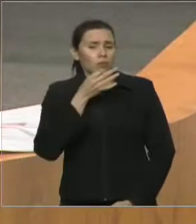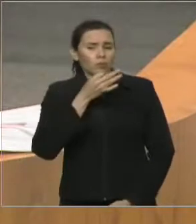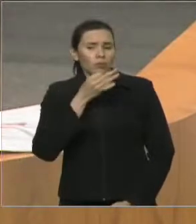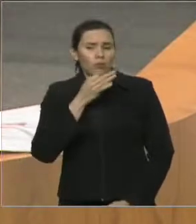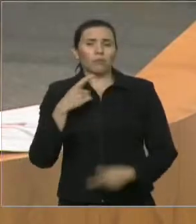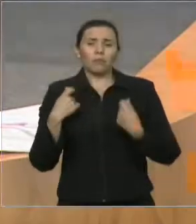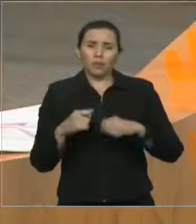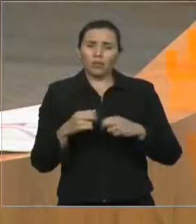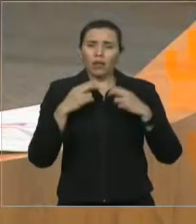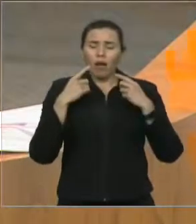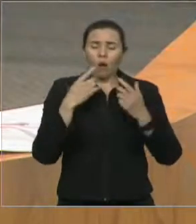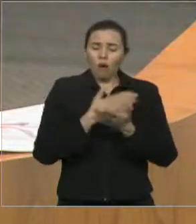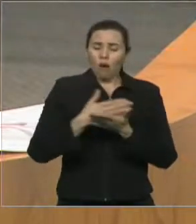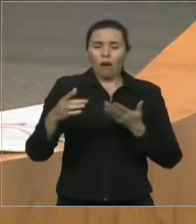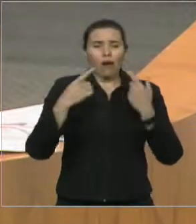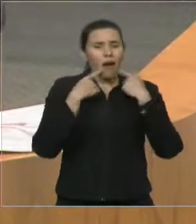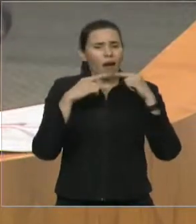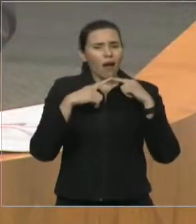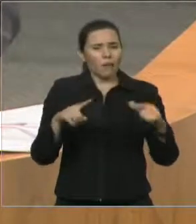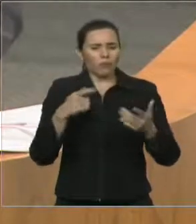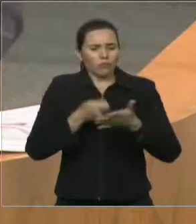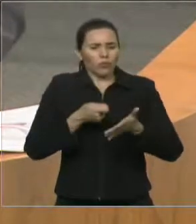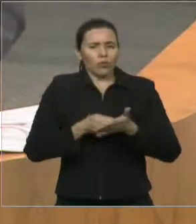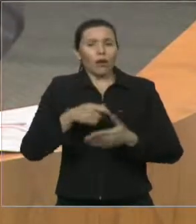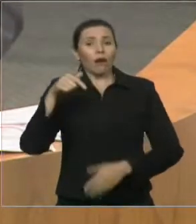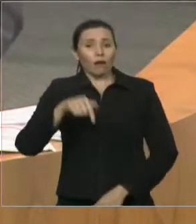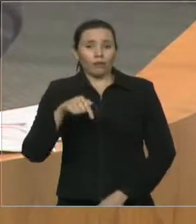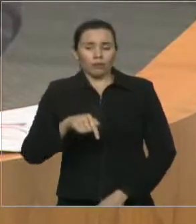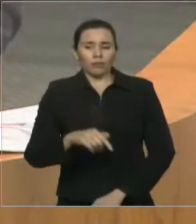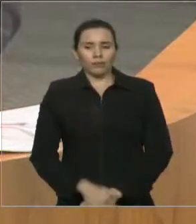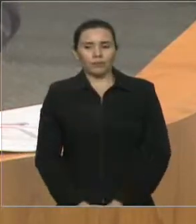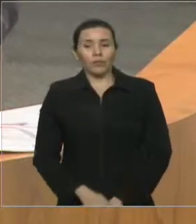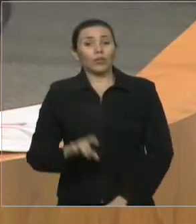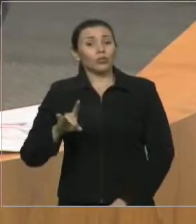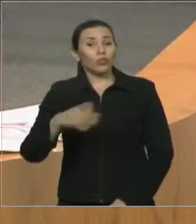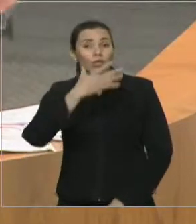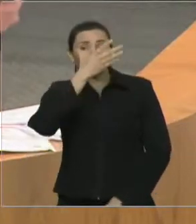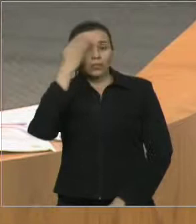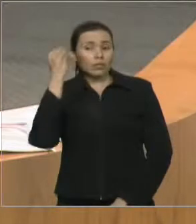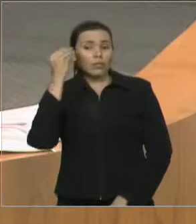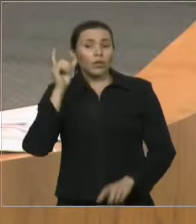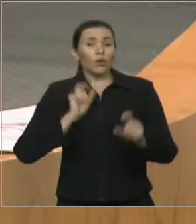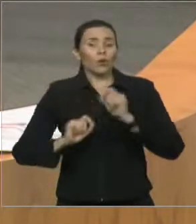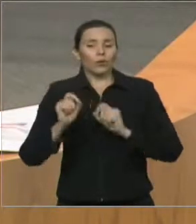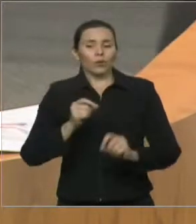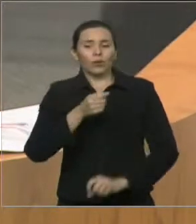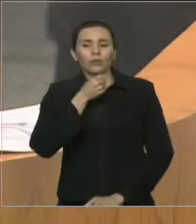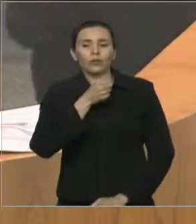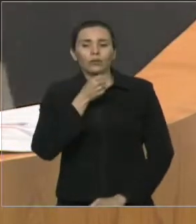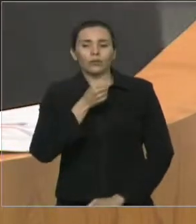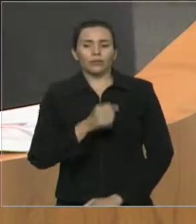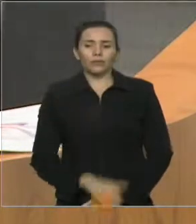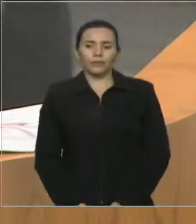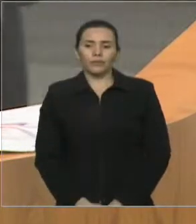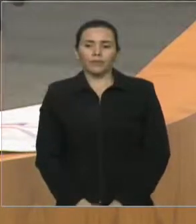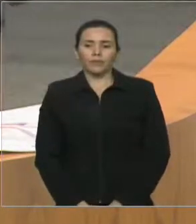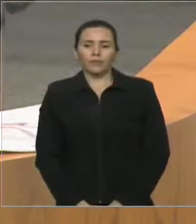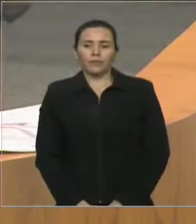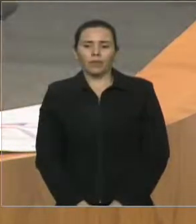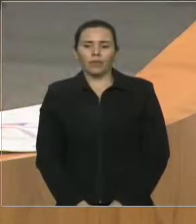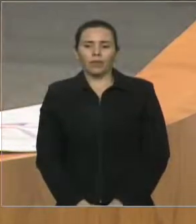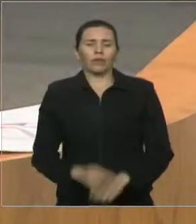contestações. Esqueceu-se o deputado das mídias colocadas agora até em rede